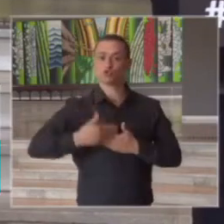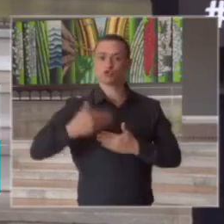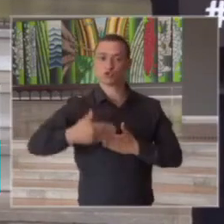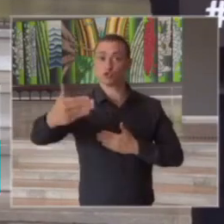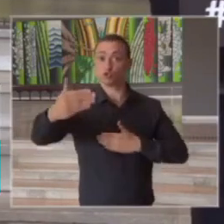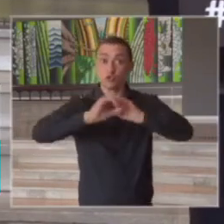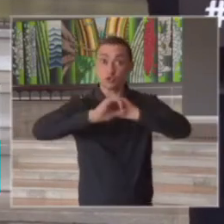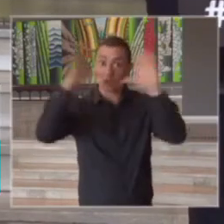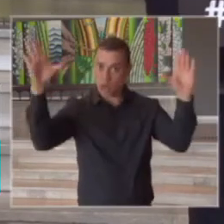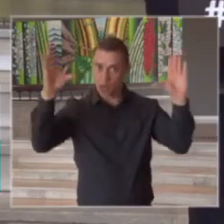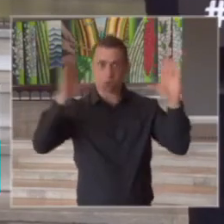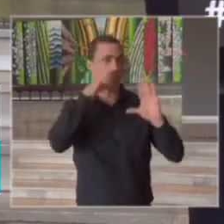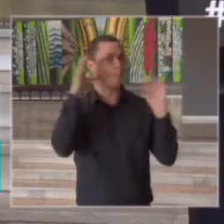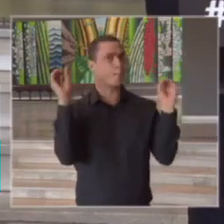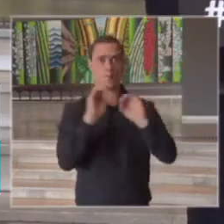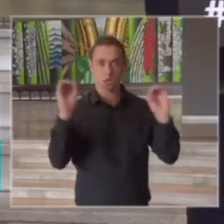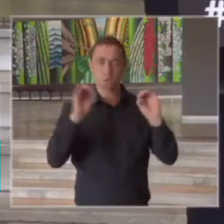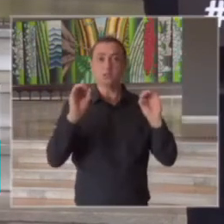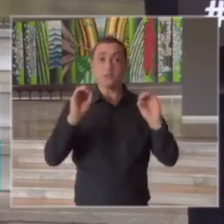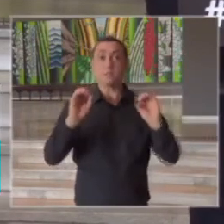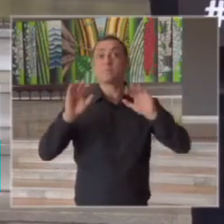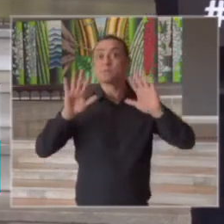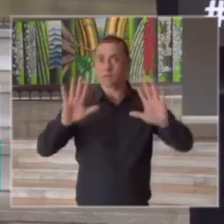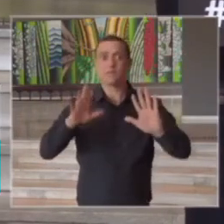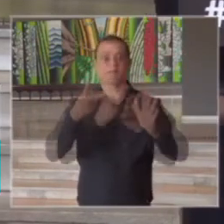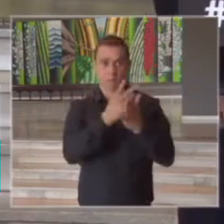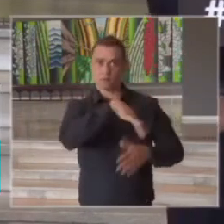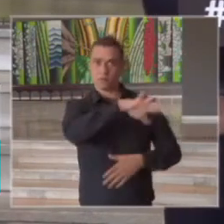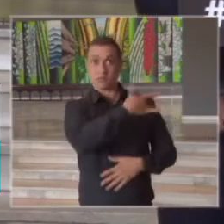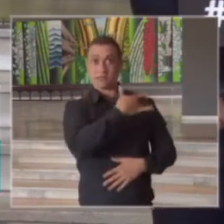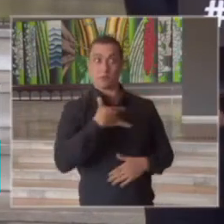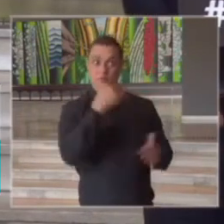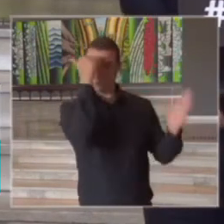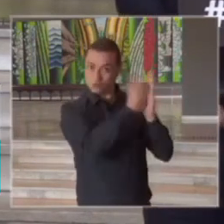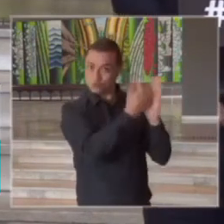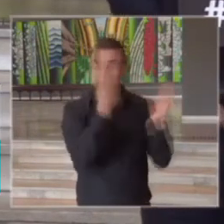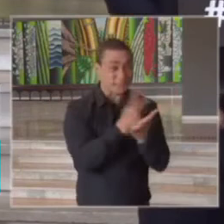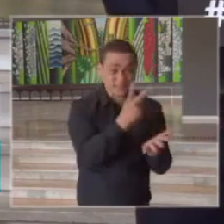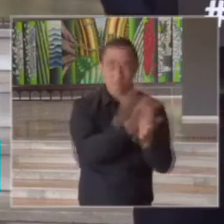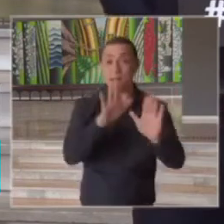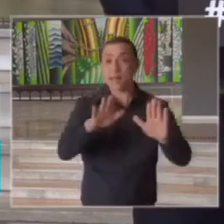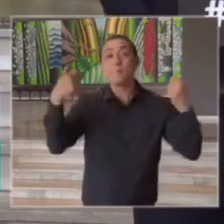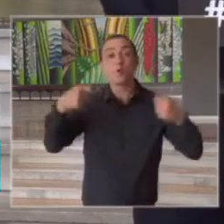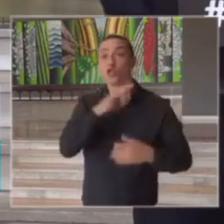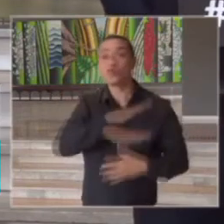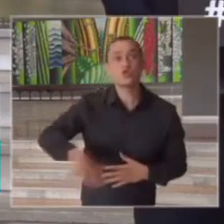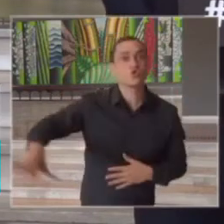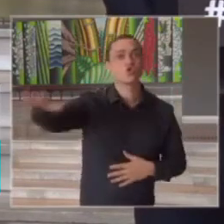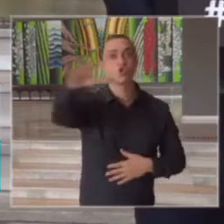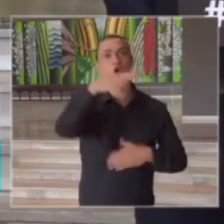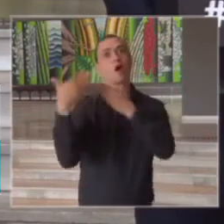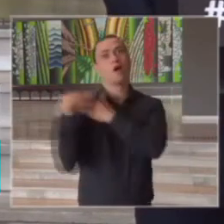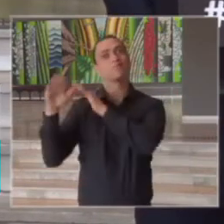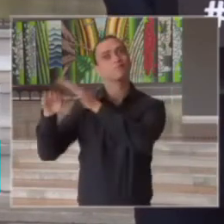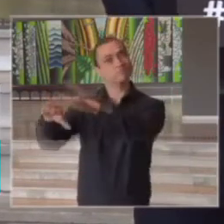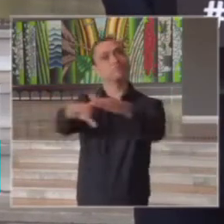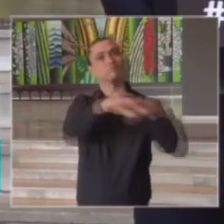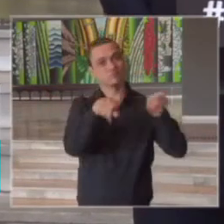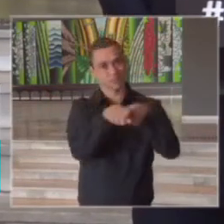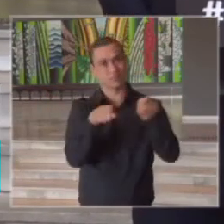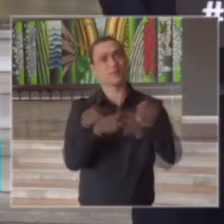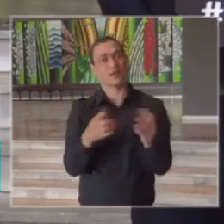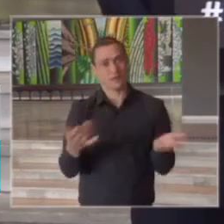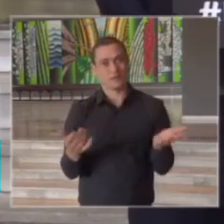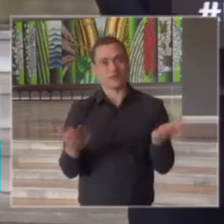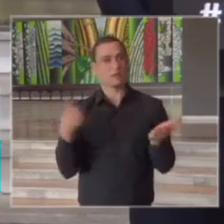transparente seguindo os critérios sempre da saúde mas a gente precisa que todos façam a sua parte também para que a